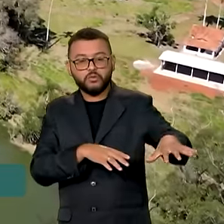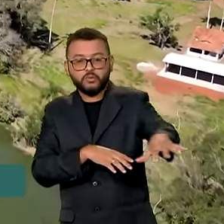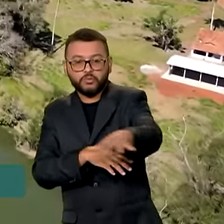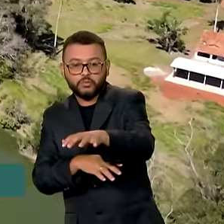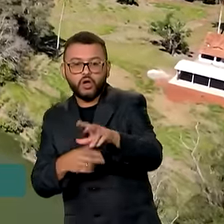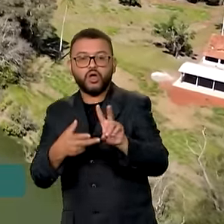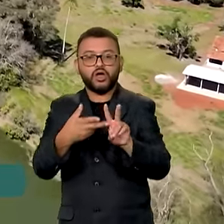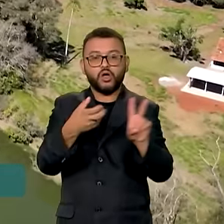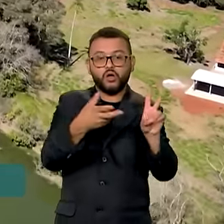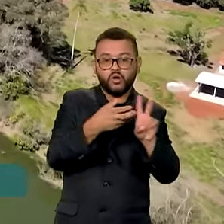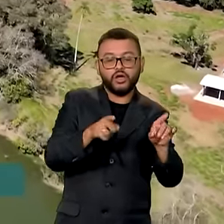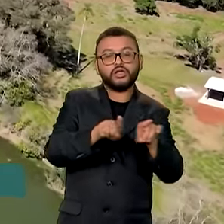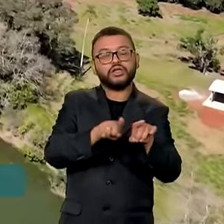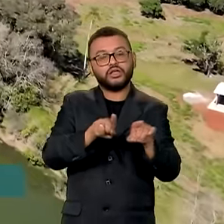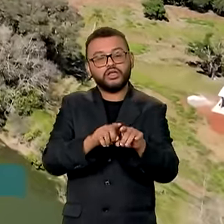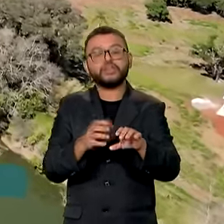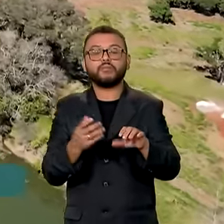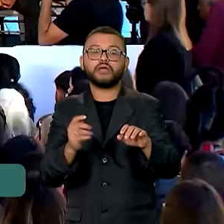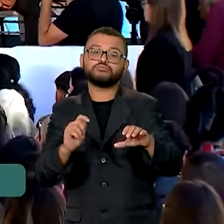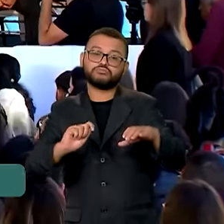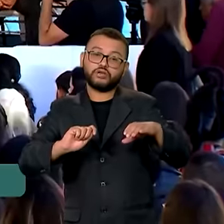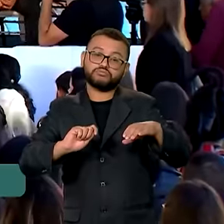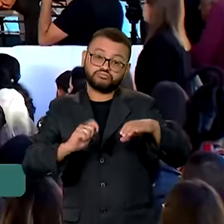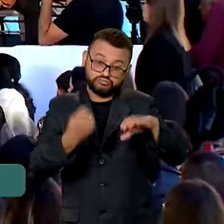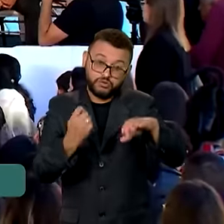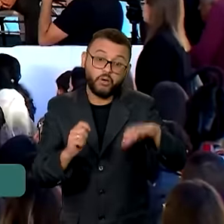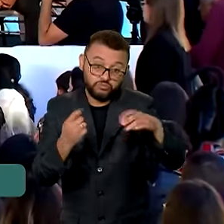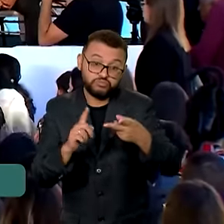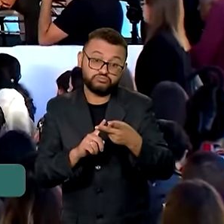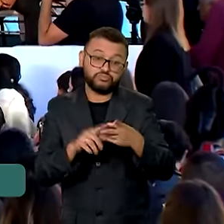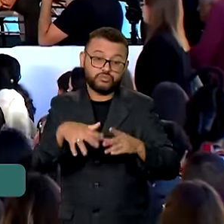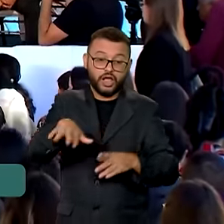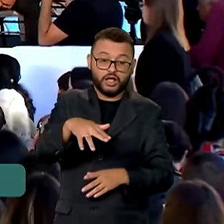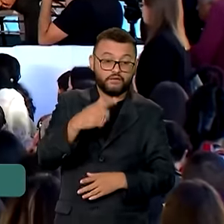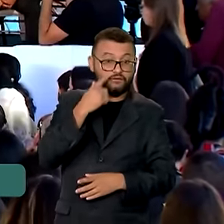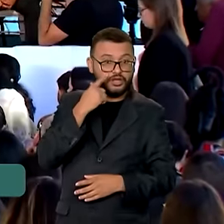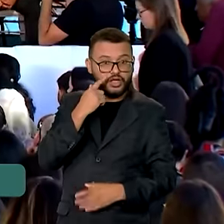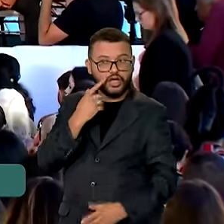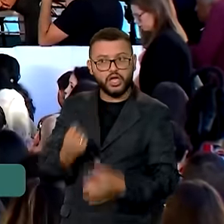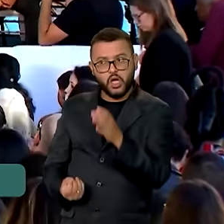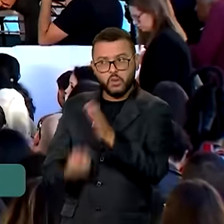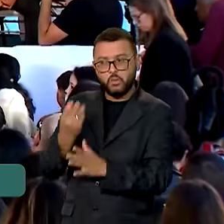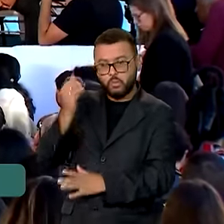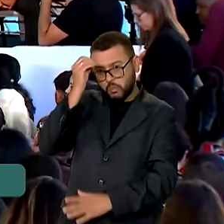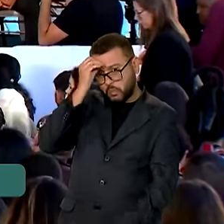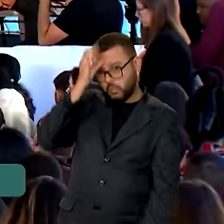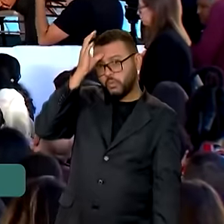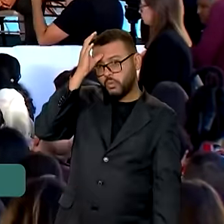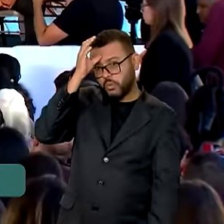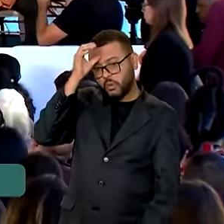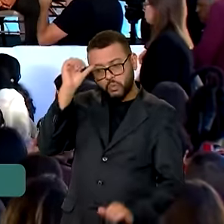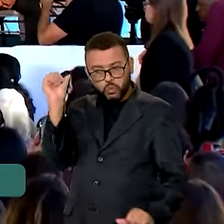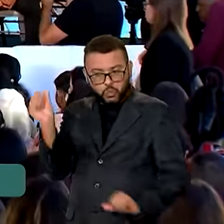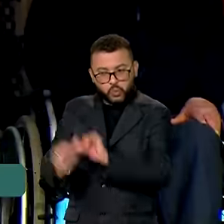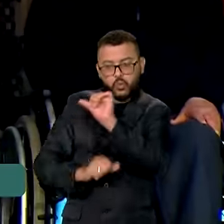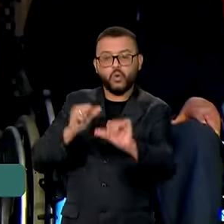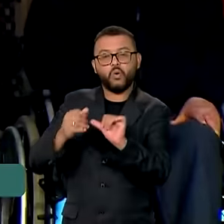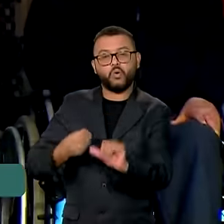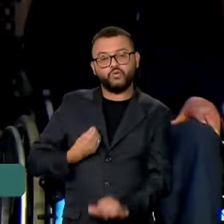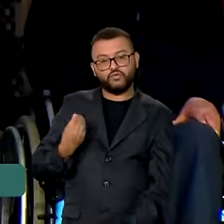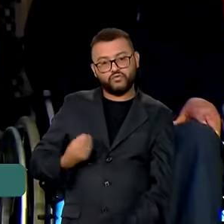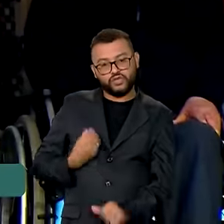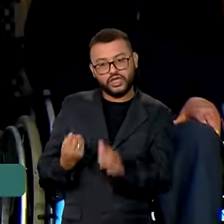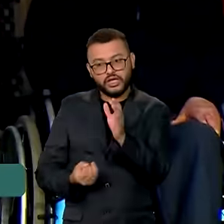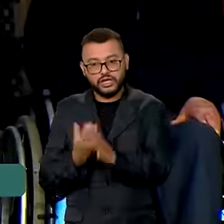indígenas e quilombolas locais. O conhecimento aqui produzido tem gerado transformações importantes na